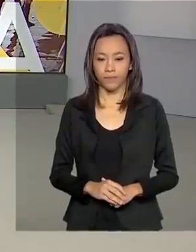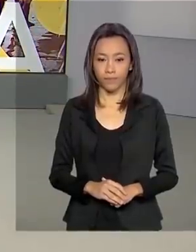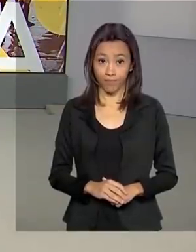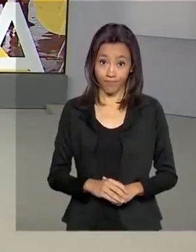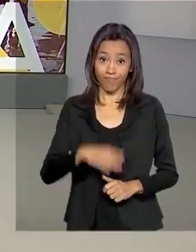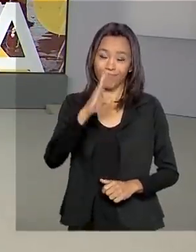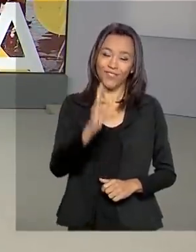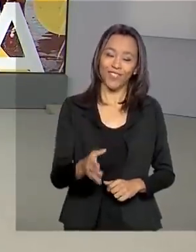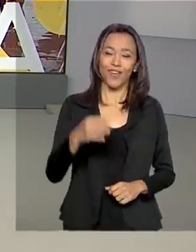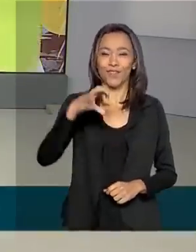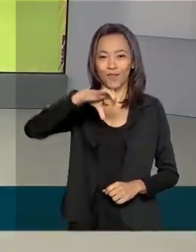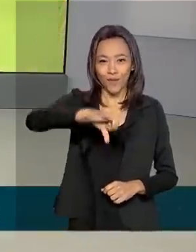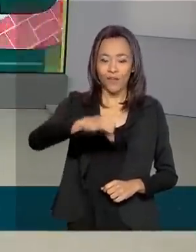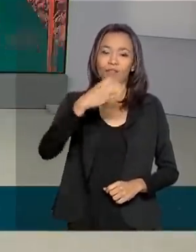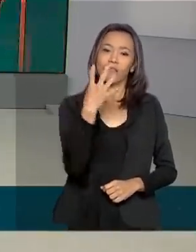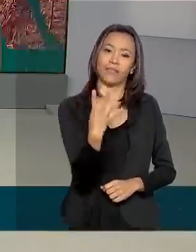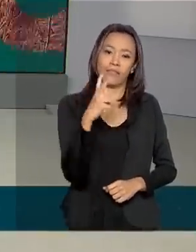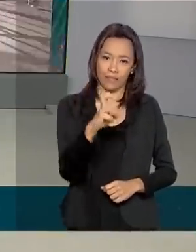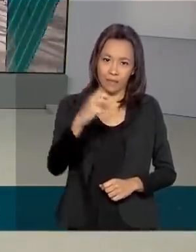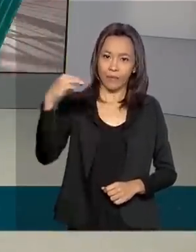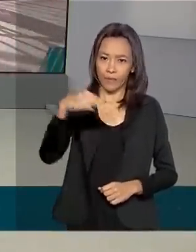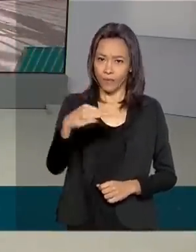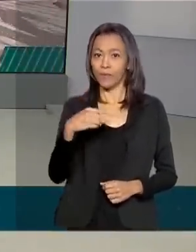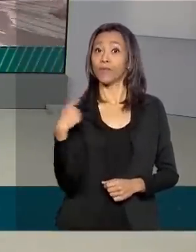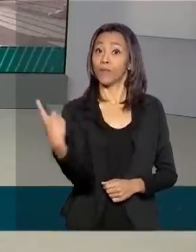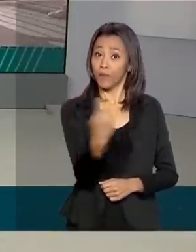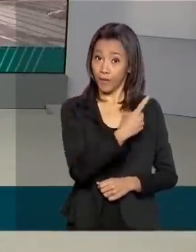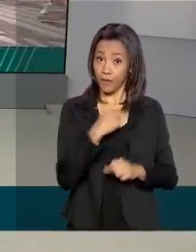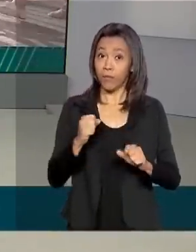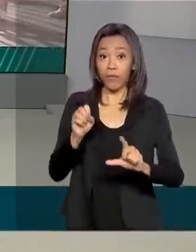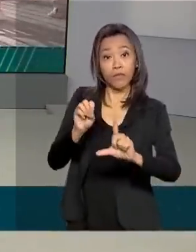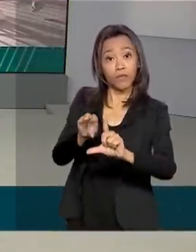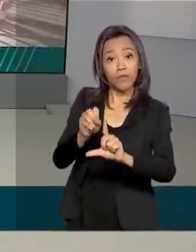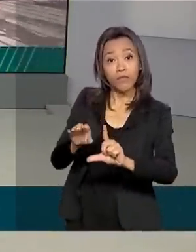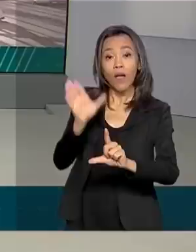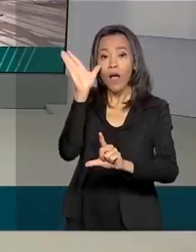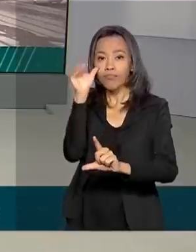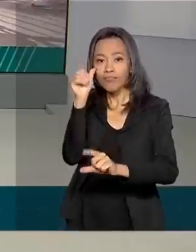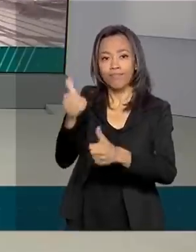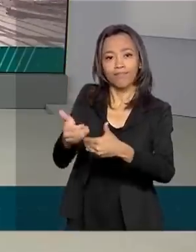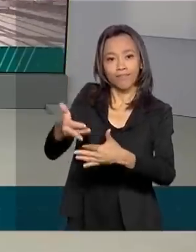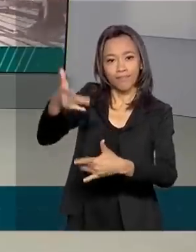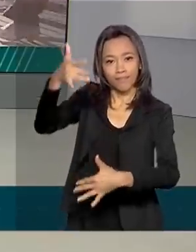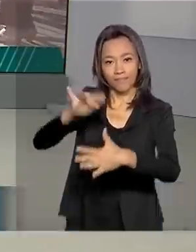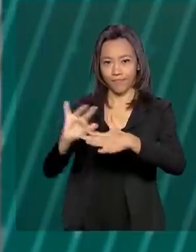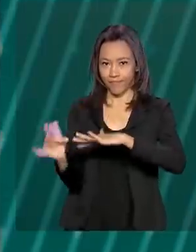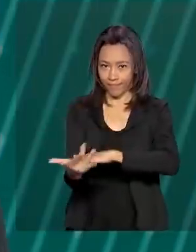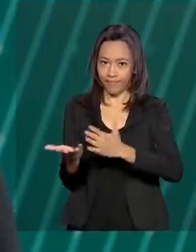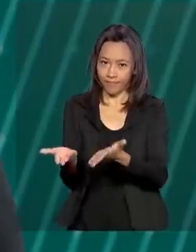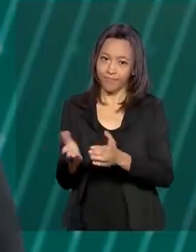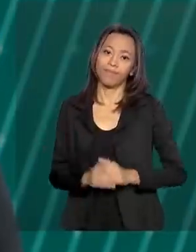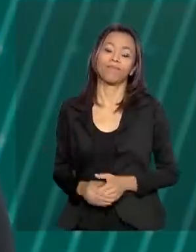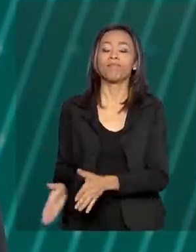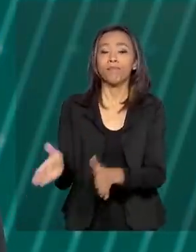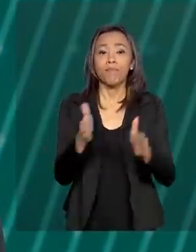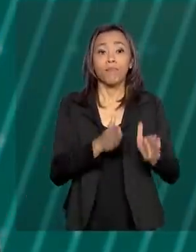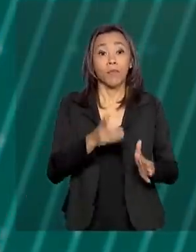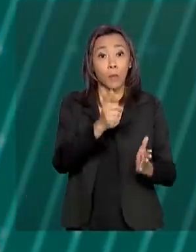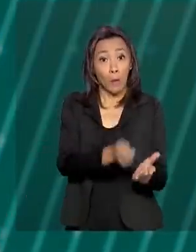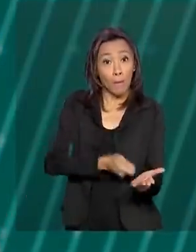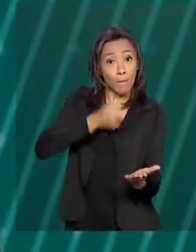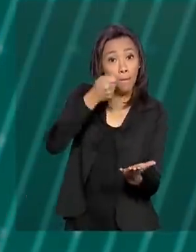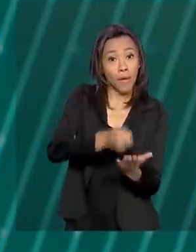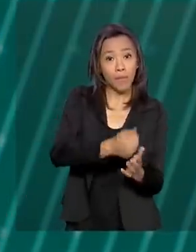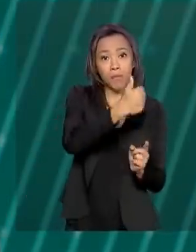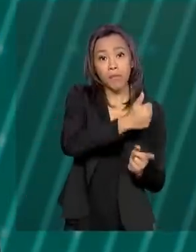São 9 horas e 45 minutos. Nós estamos ao vivo também pelas redes sociais. O pagamento da